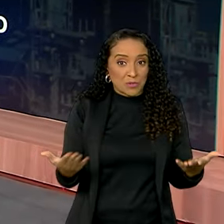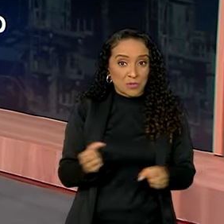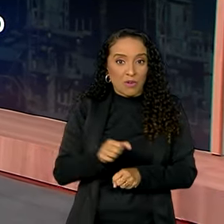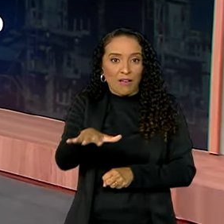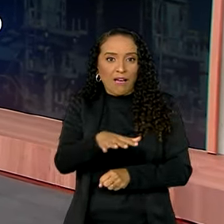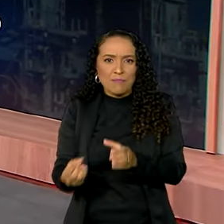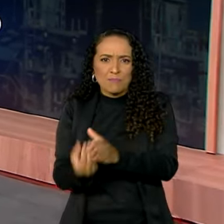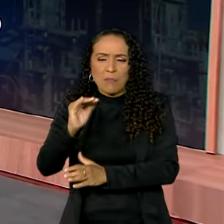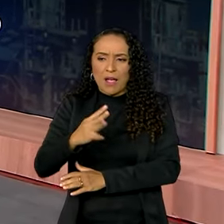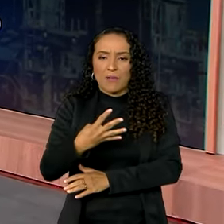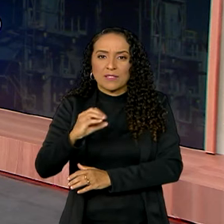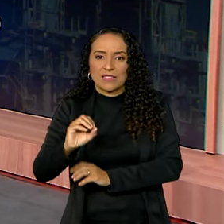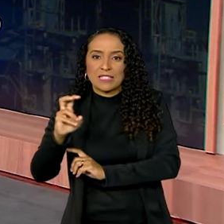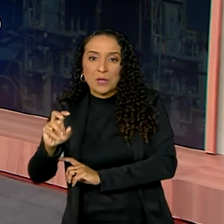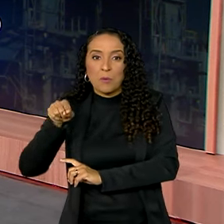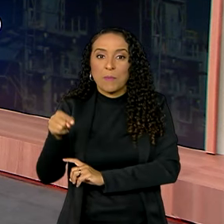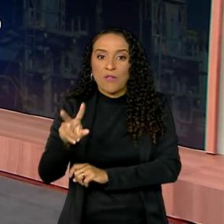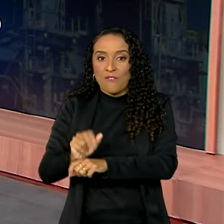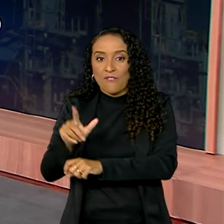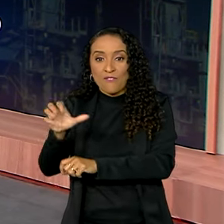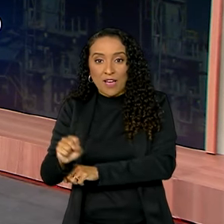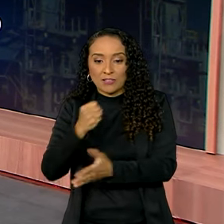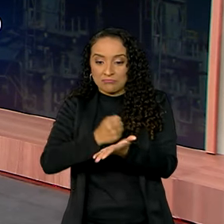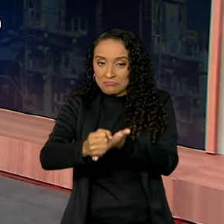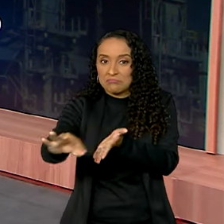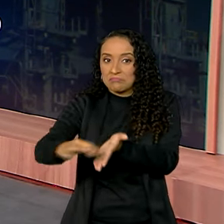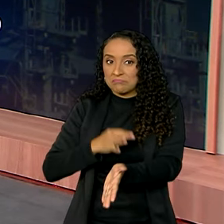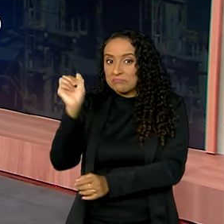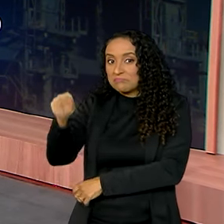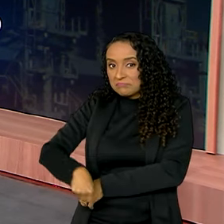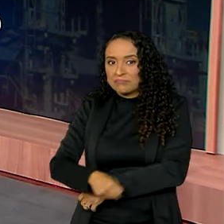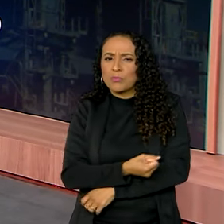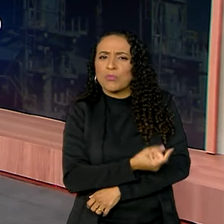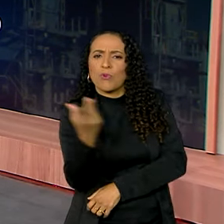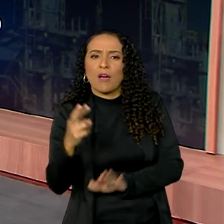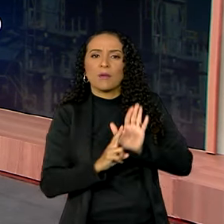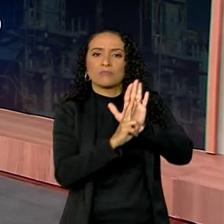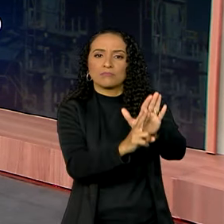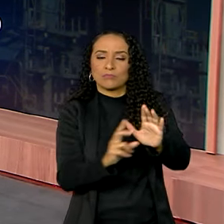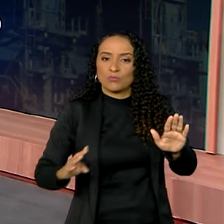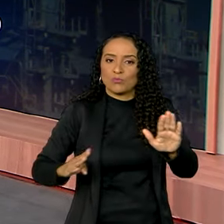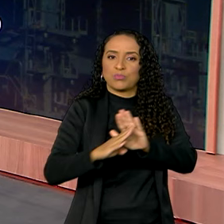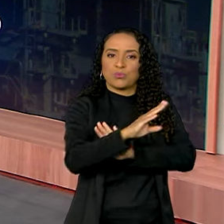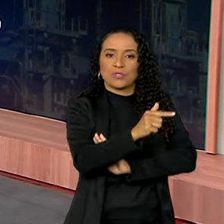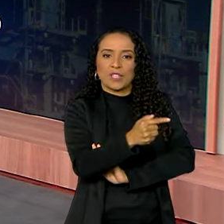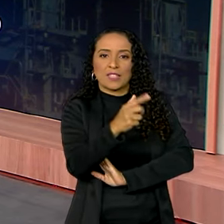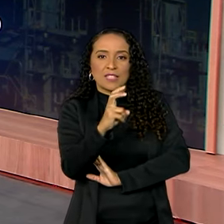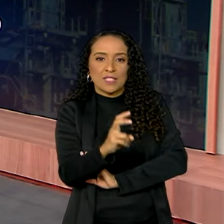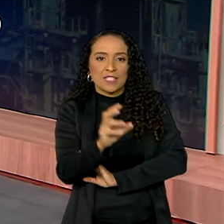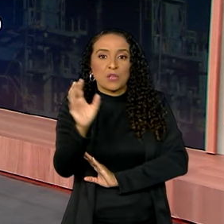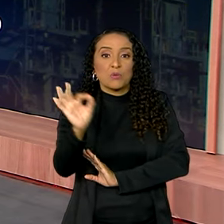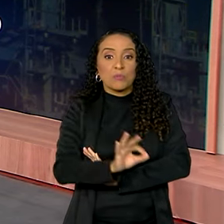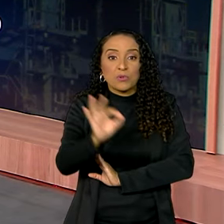o setor criou mais de 405 mil vagas com carteira assinada. O número representa um aumento de 75